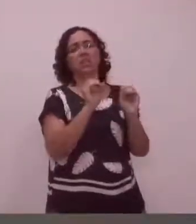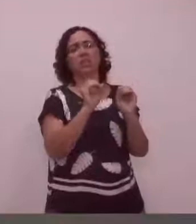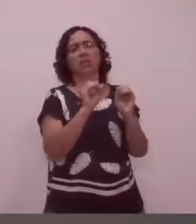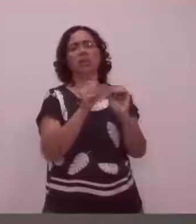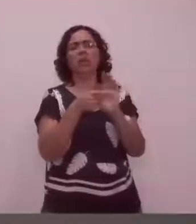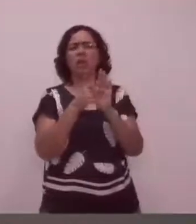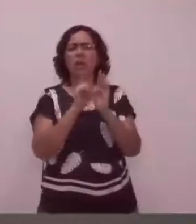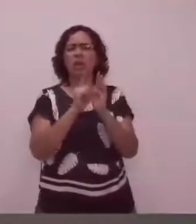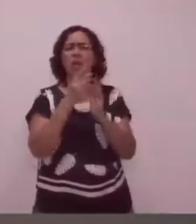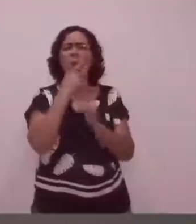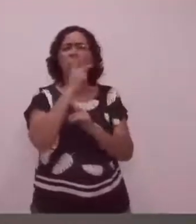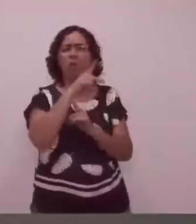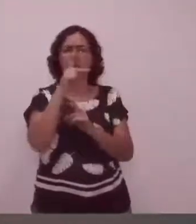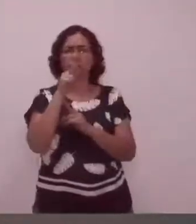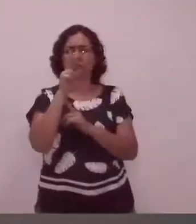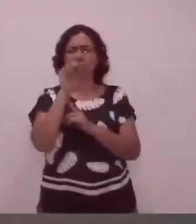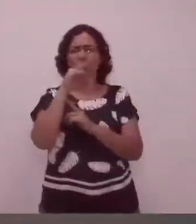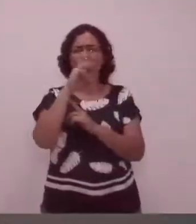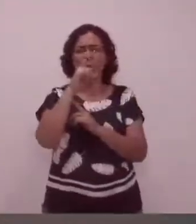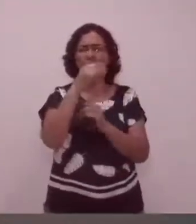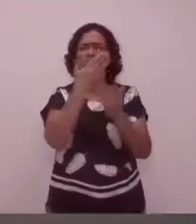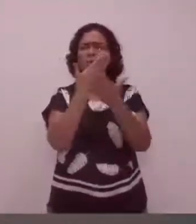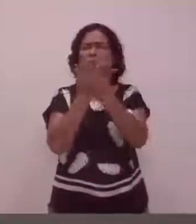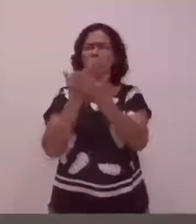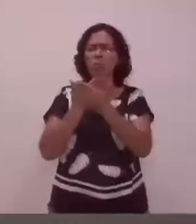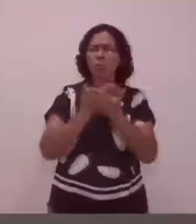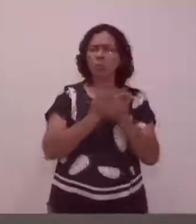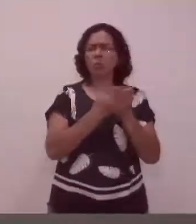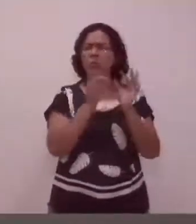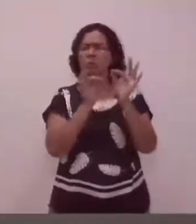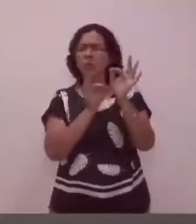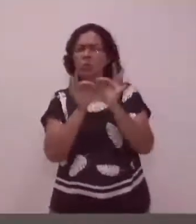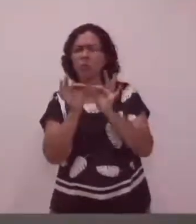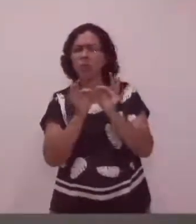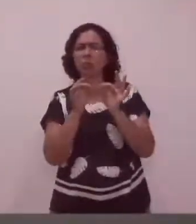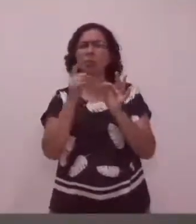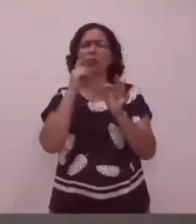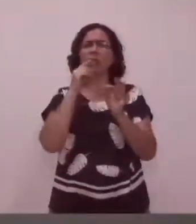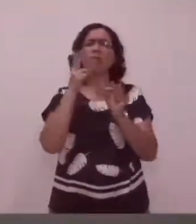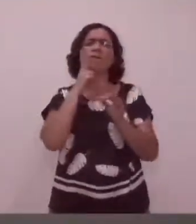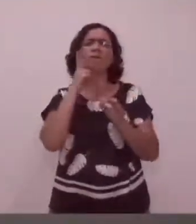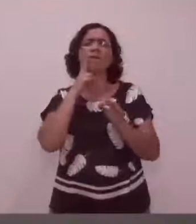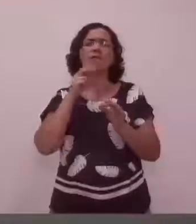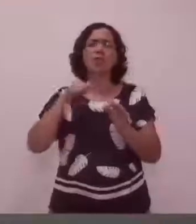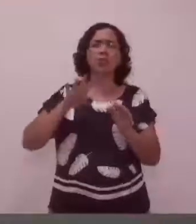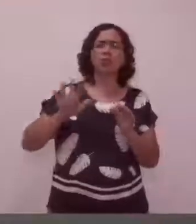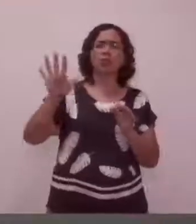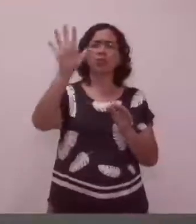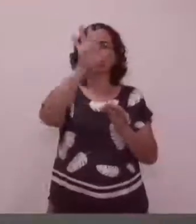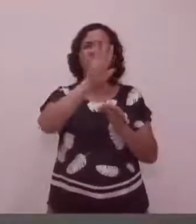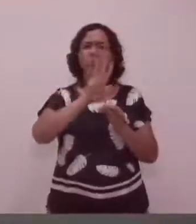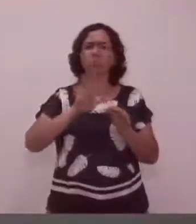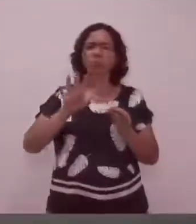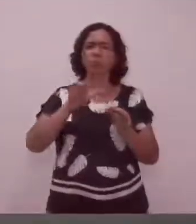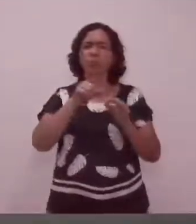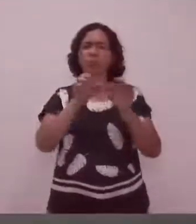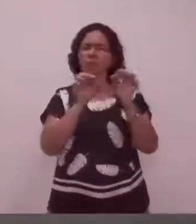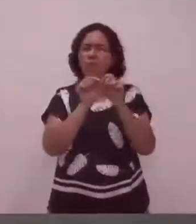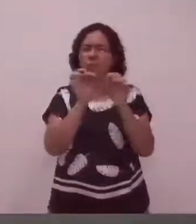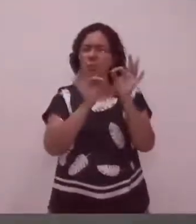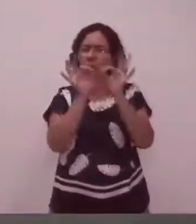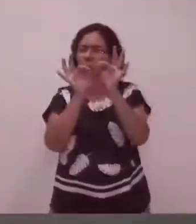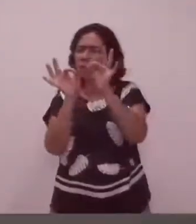estudo do professor Rinaldo, que fez o estudo de casa sobre a questão macro do município de Vinhedo para o plano diretor,